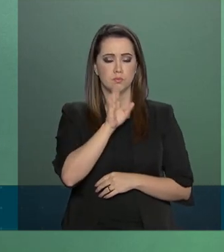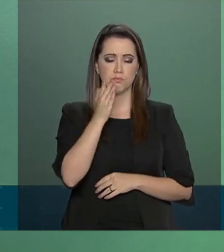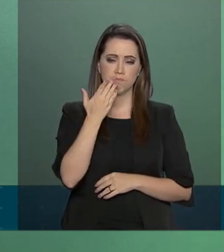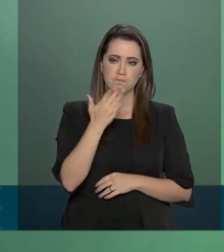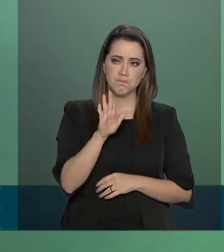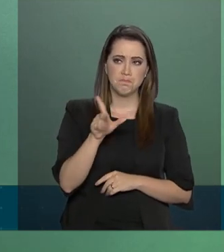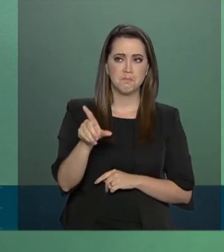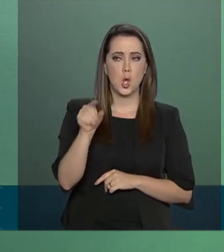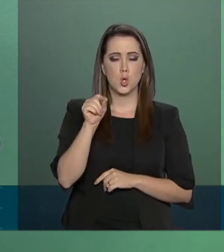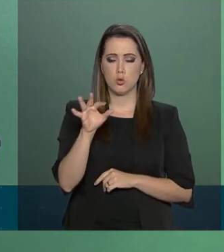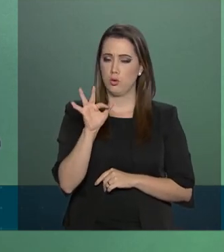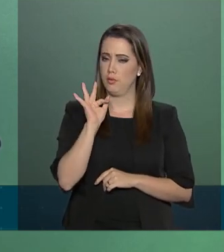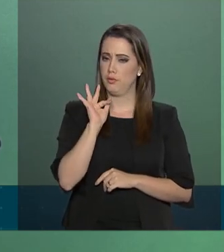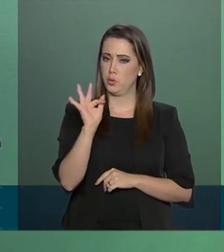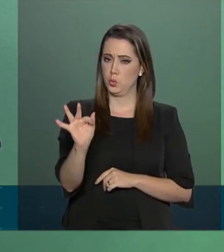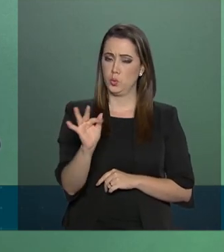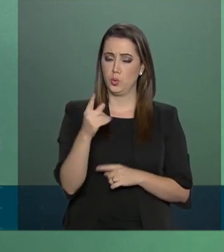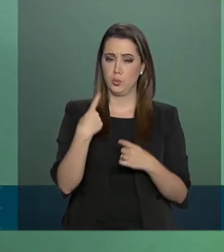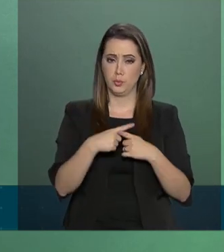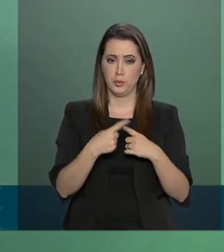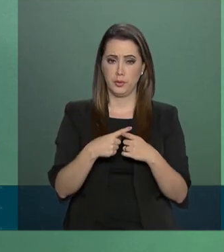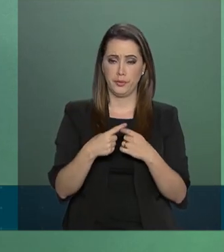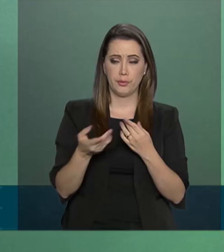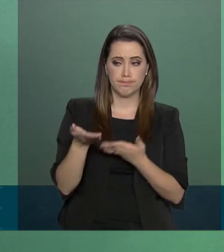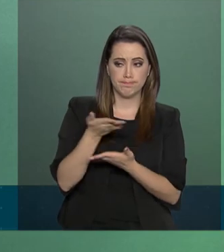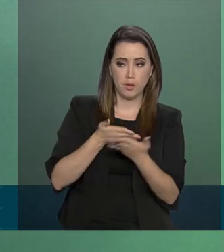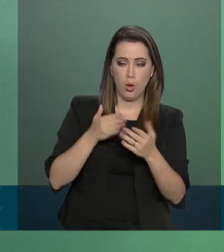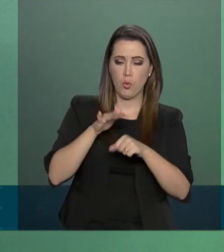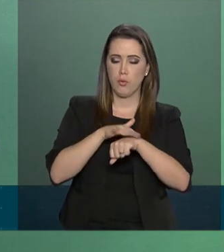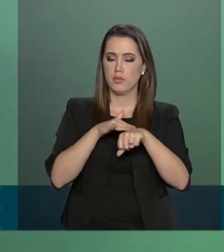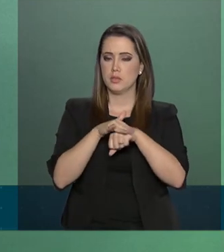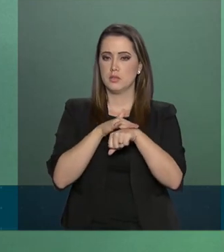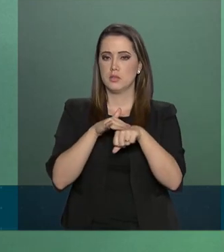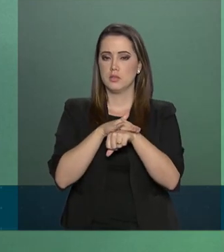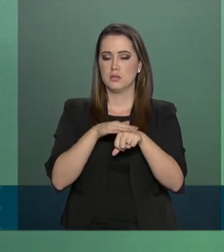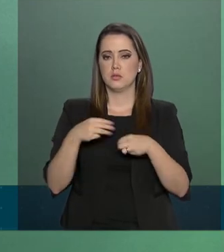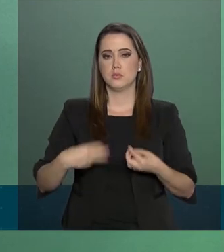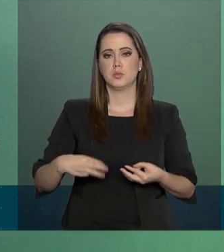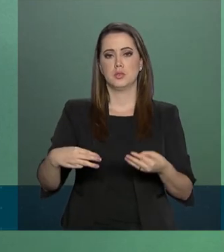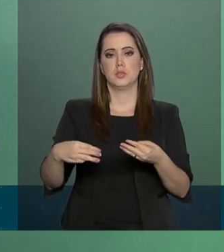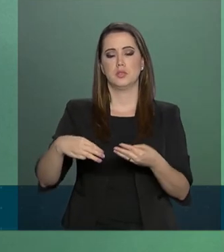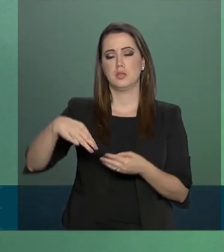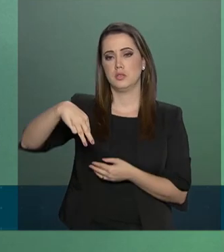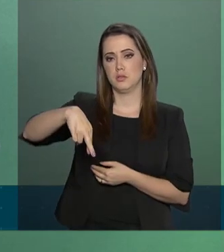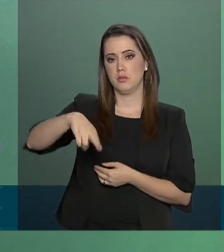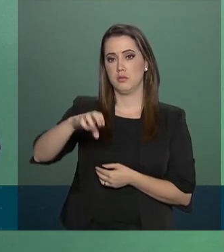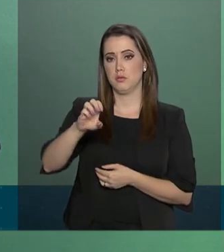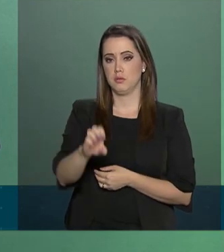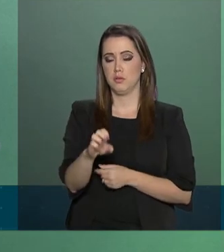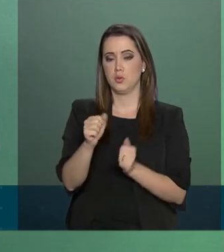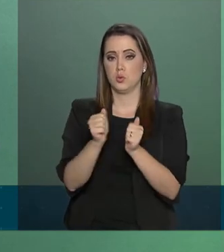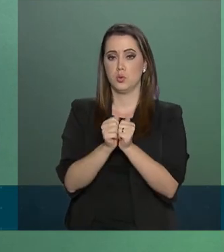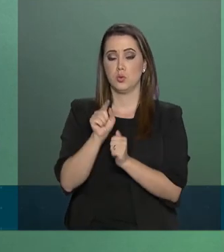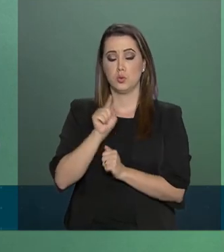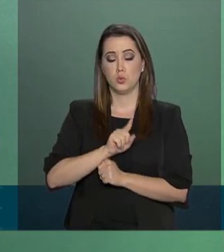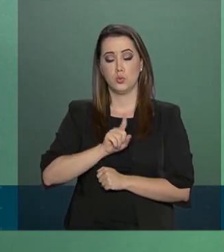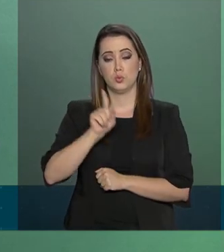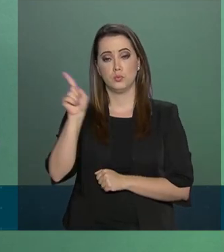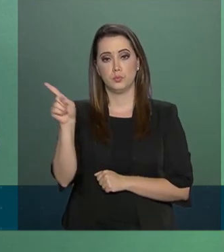por ser definido mediante as interlocuções do nosso Ministério das Relações Exteriores com as autoridades